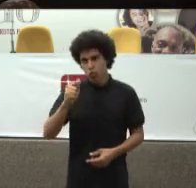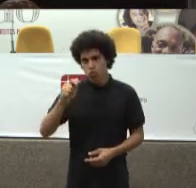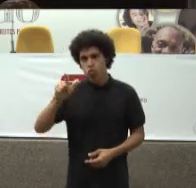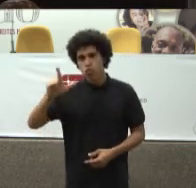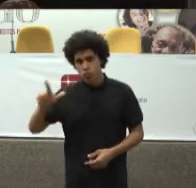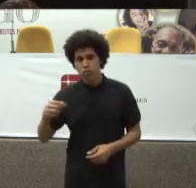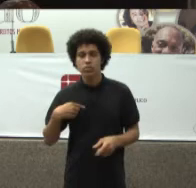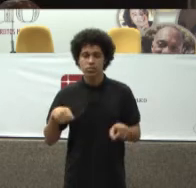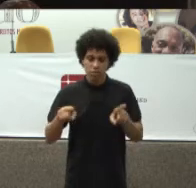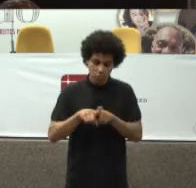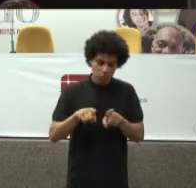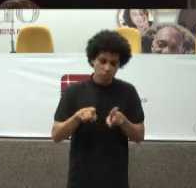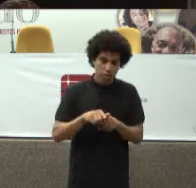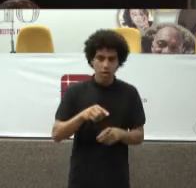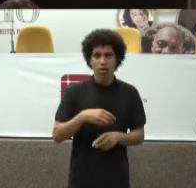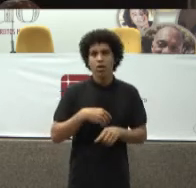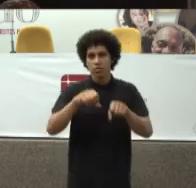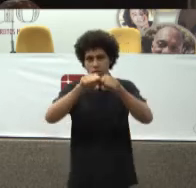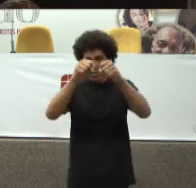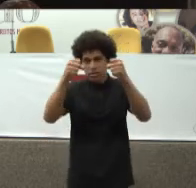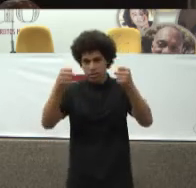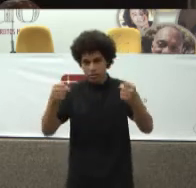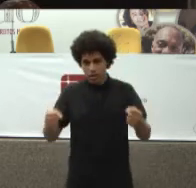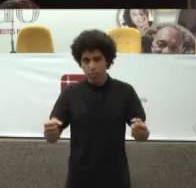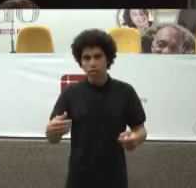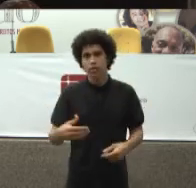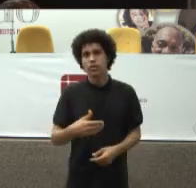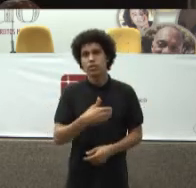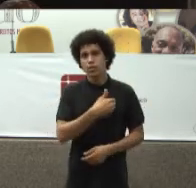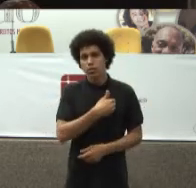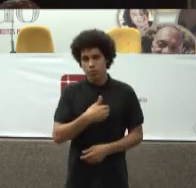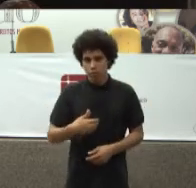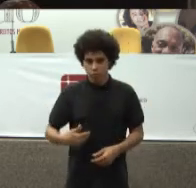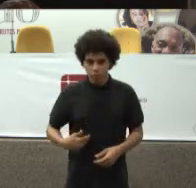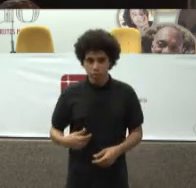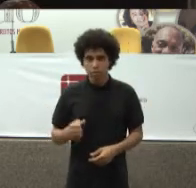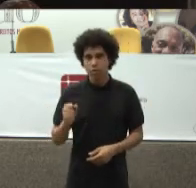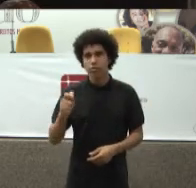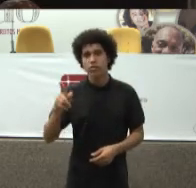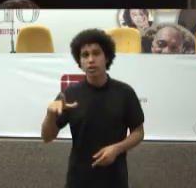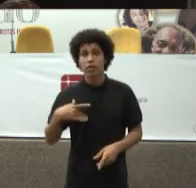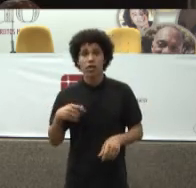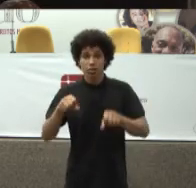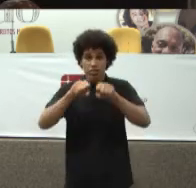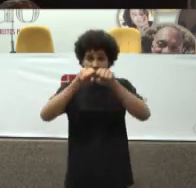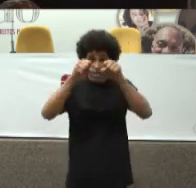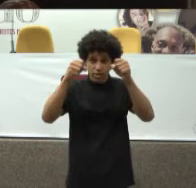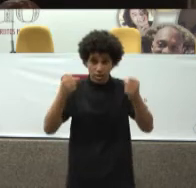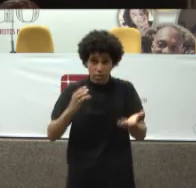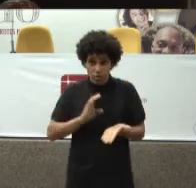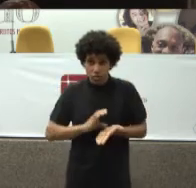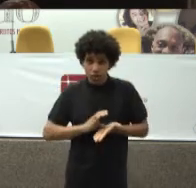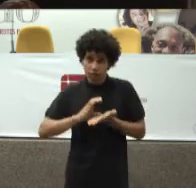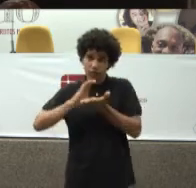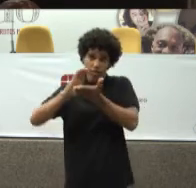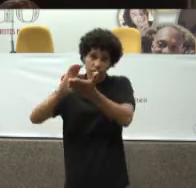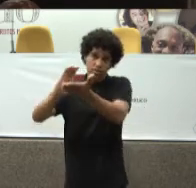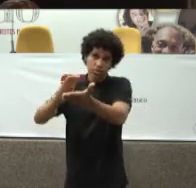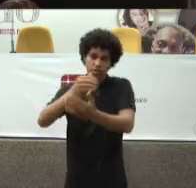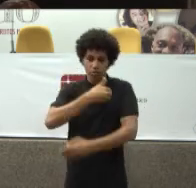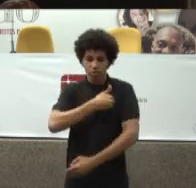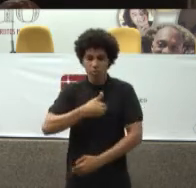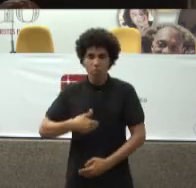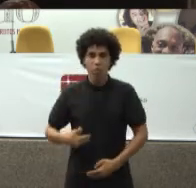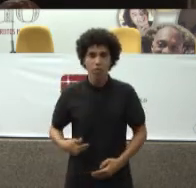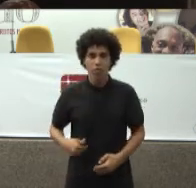é Um sistema Público De saúde Ele é Um sistema De financiamento Público 75